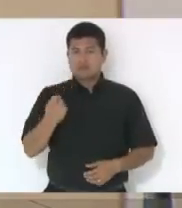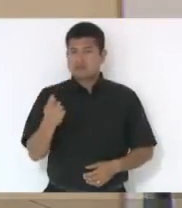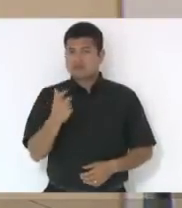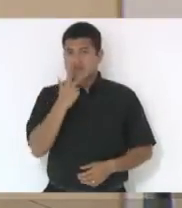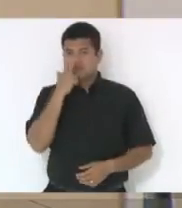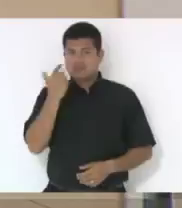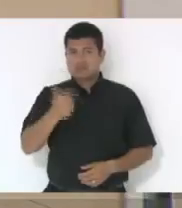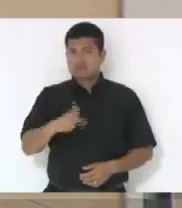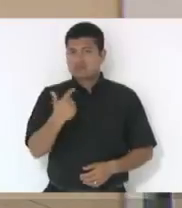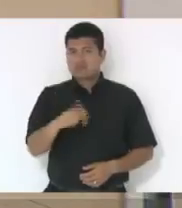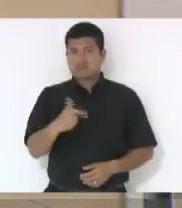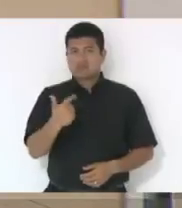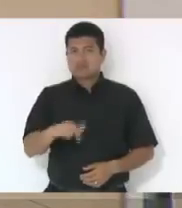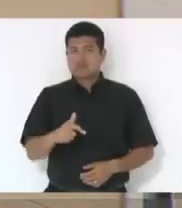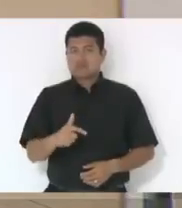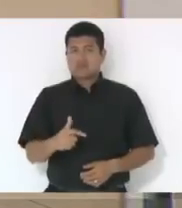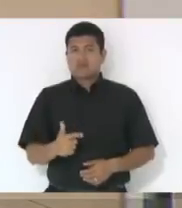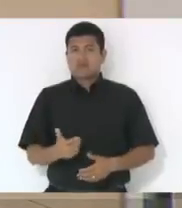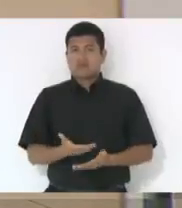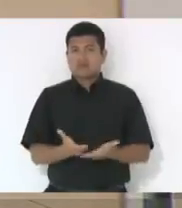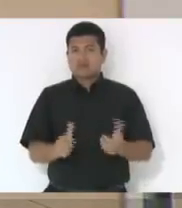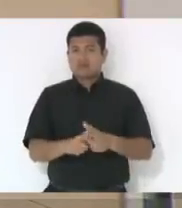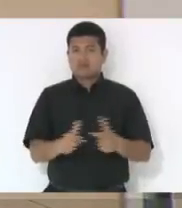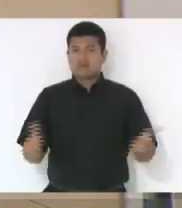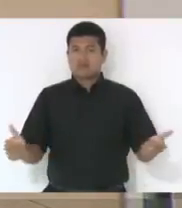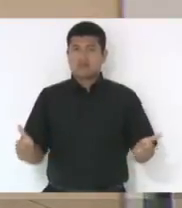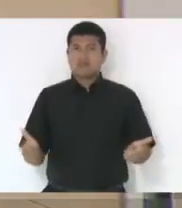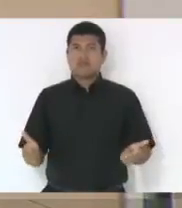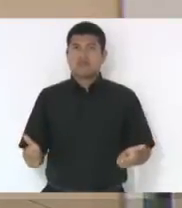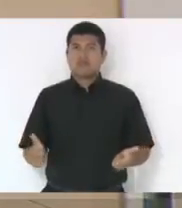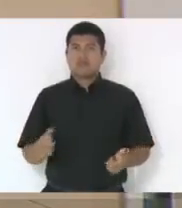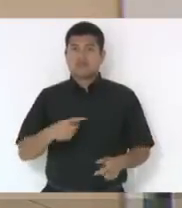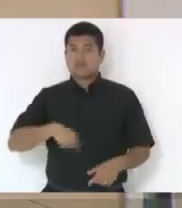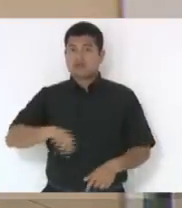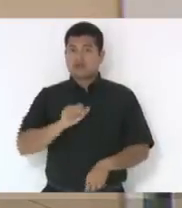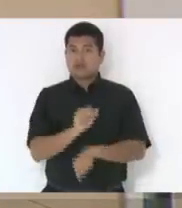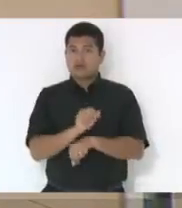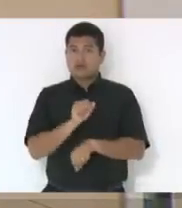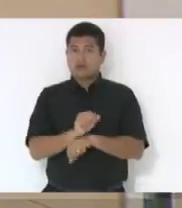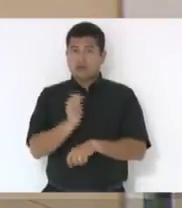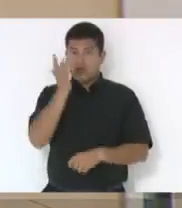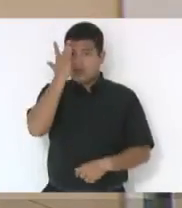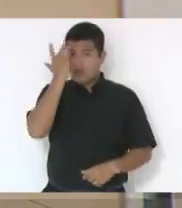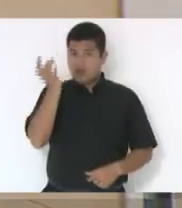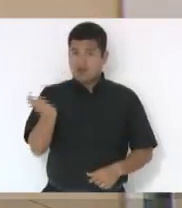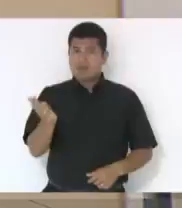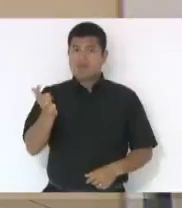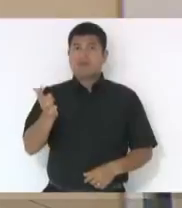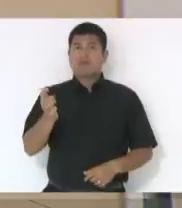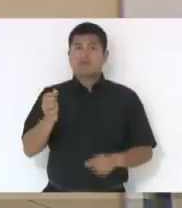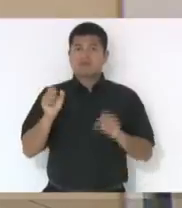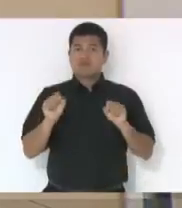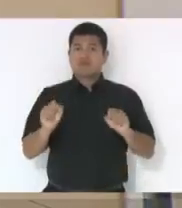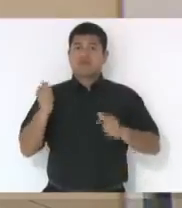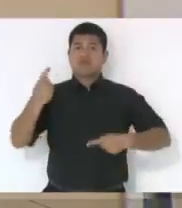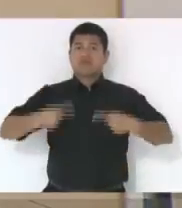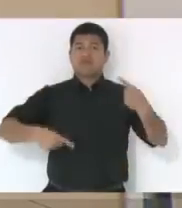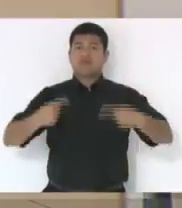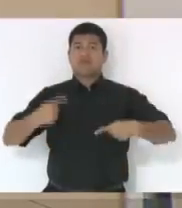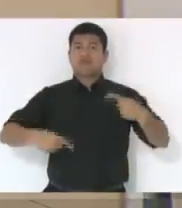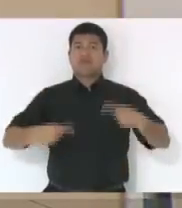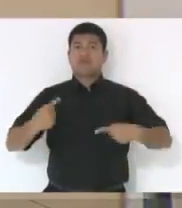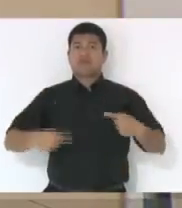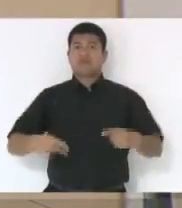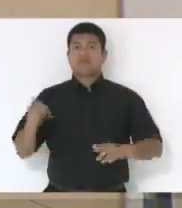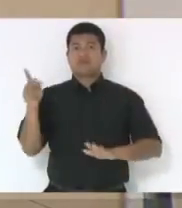me parece, da grande maioria, esperamos que amanhã possa ser deliberado porque esses projetos